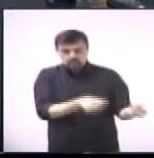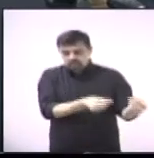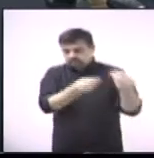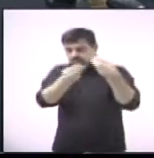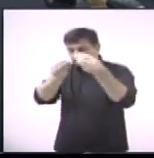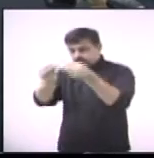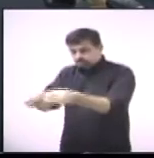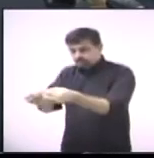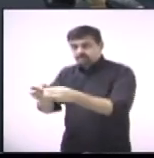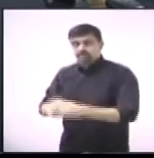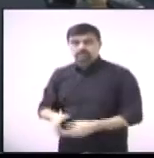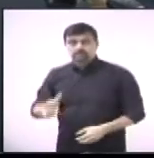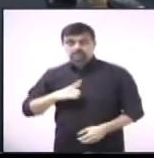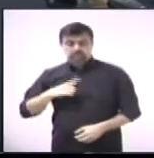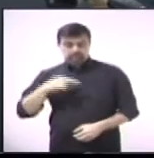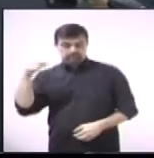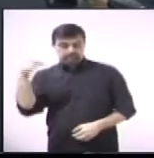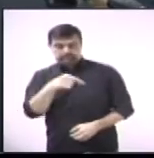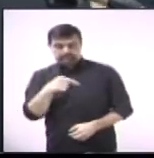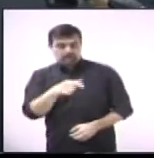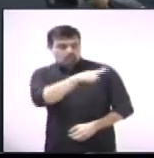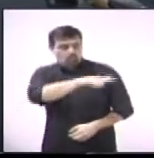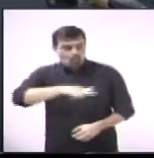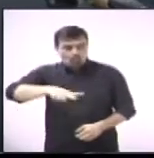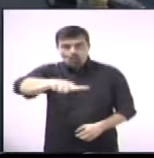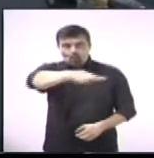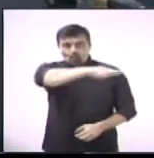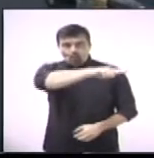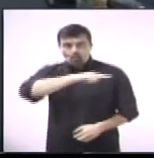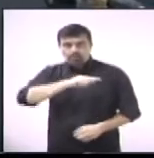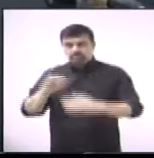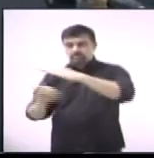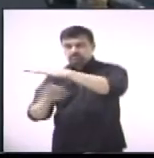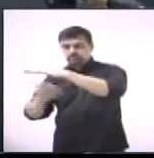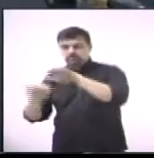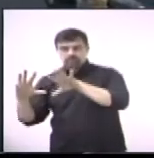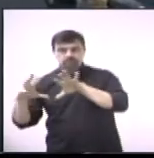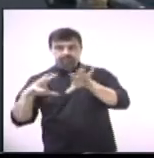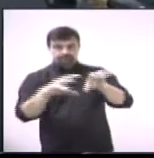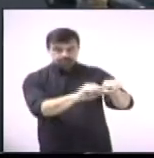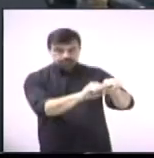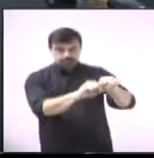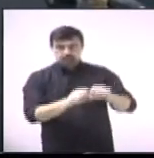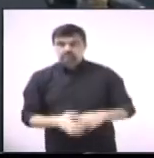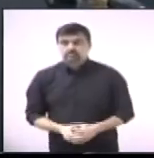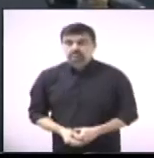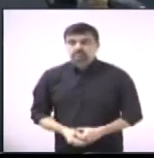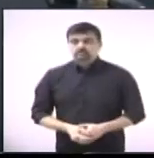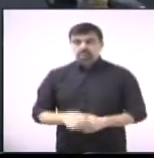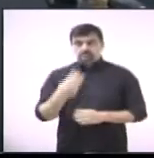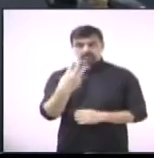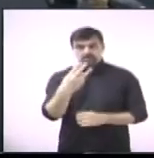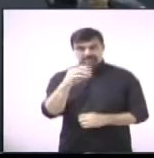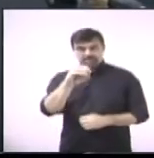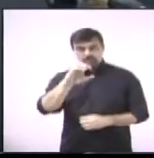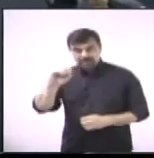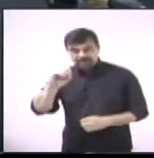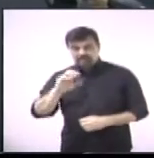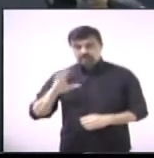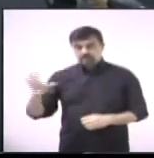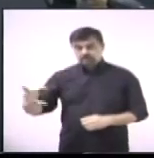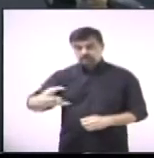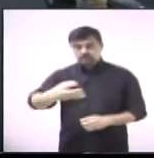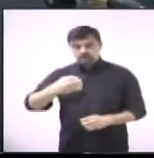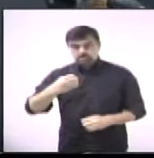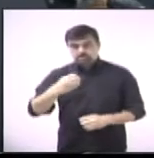público que encontra-se sem utilização. 380 do vereador Tigo Irapaz indica